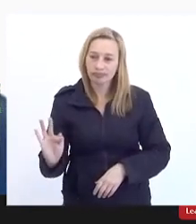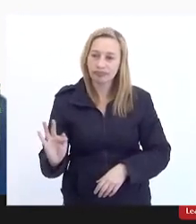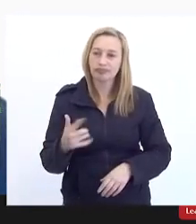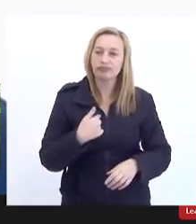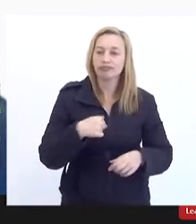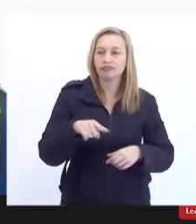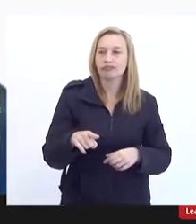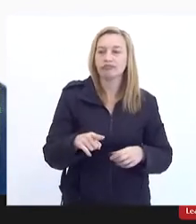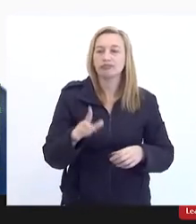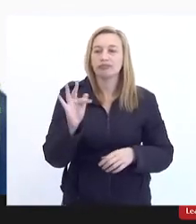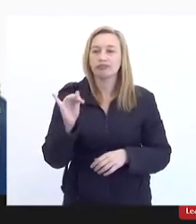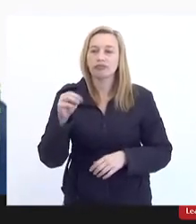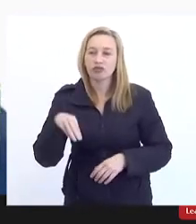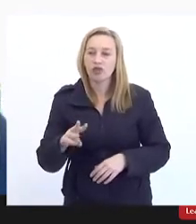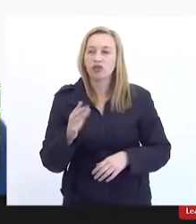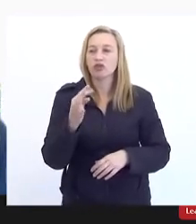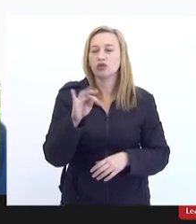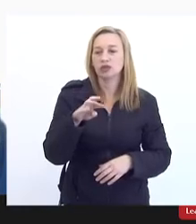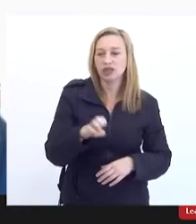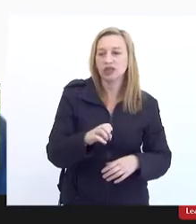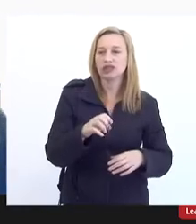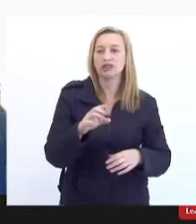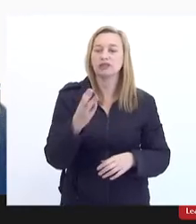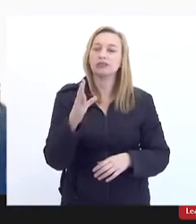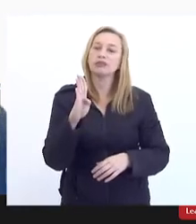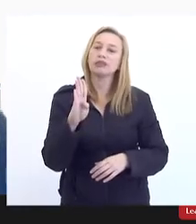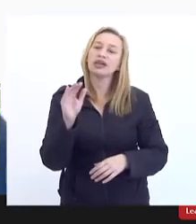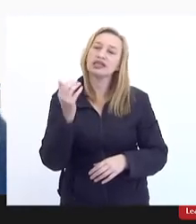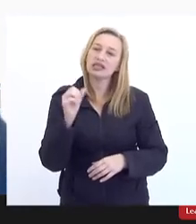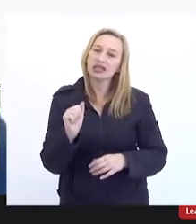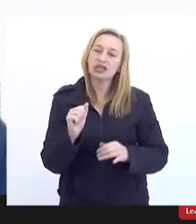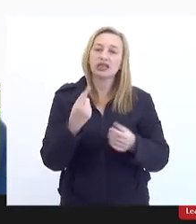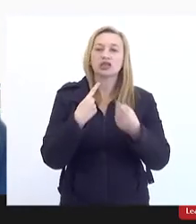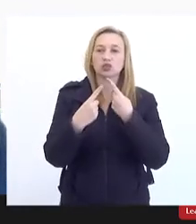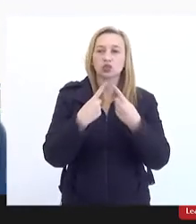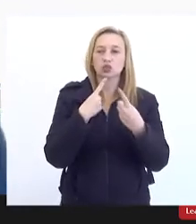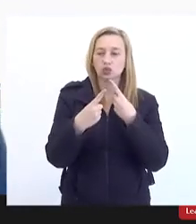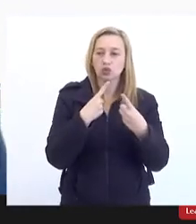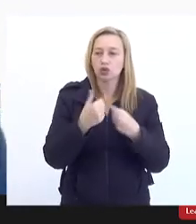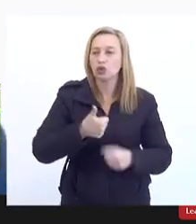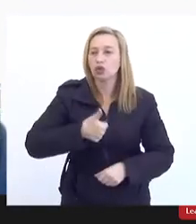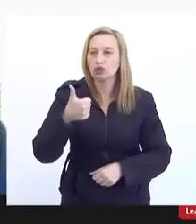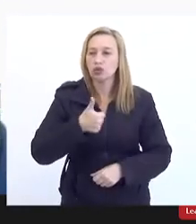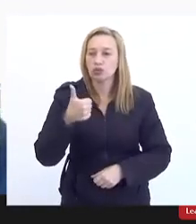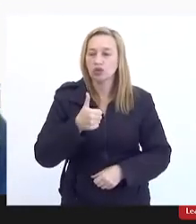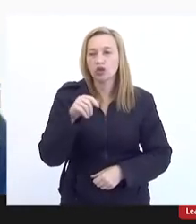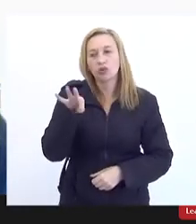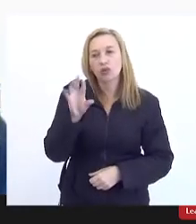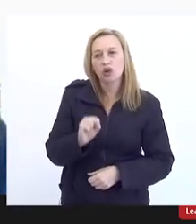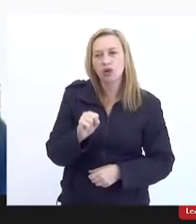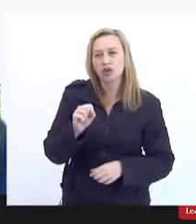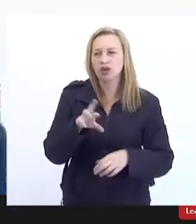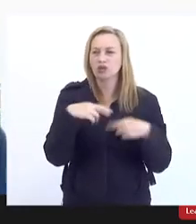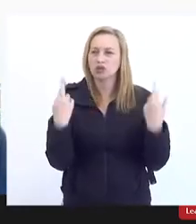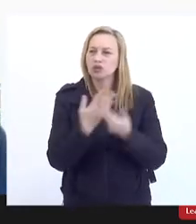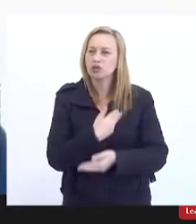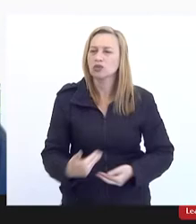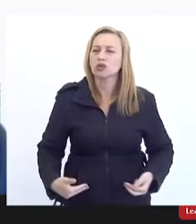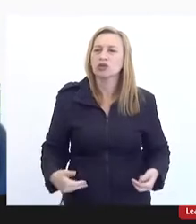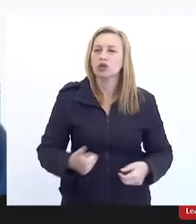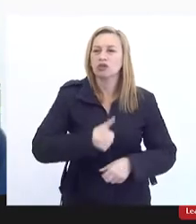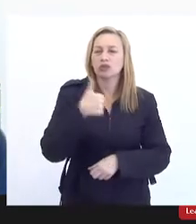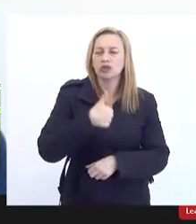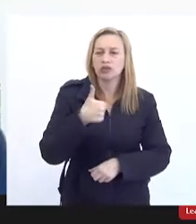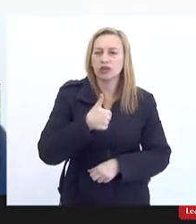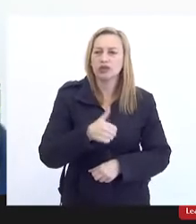enquanto fórum fluminense de comitês de bacias da discussão do primeiro bloco das audiências públicas da concessão da primeira